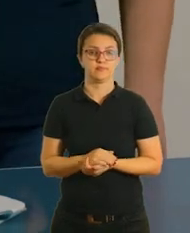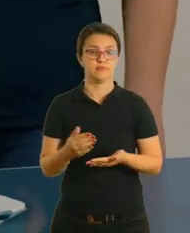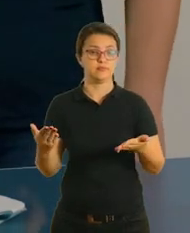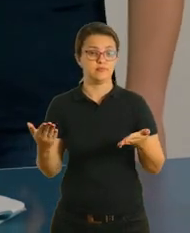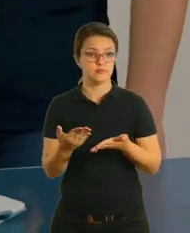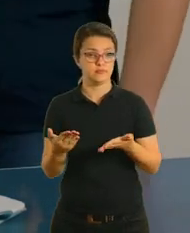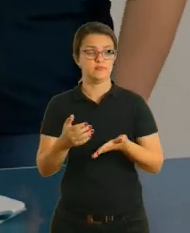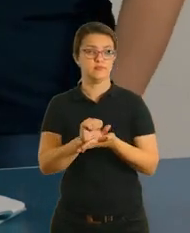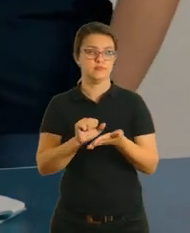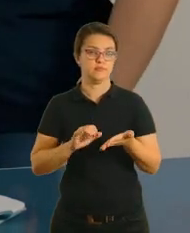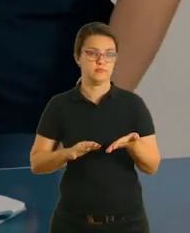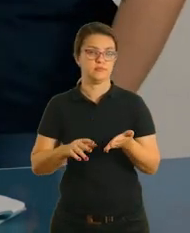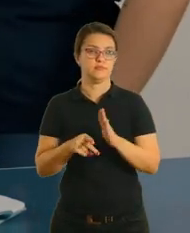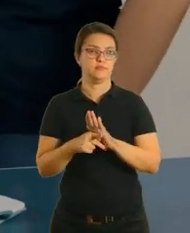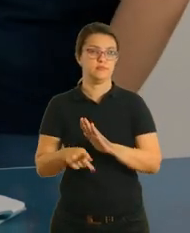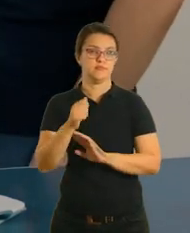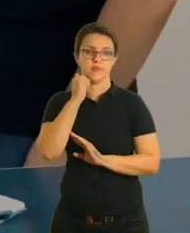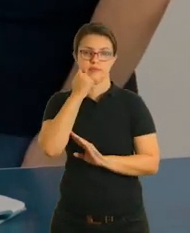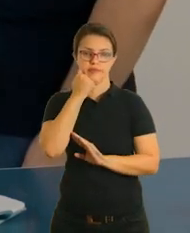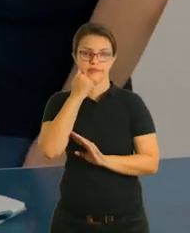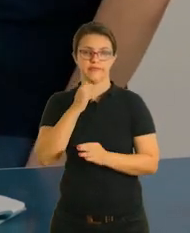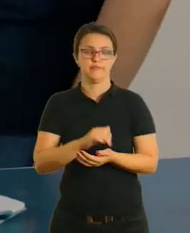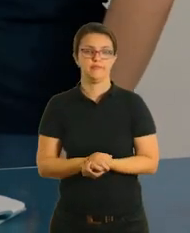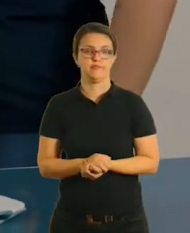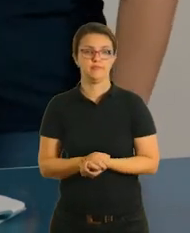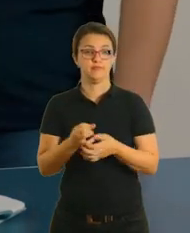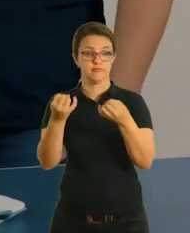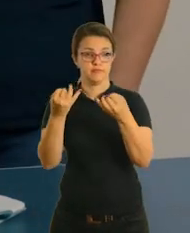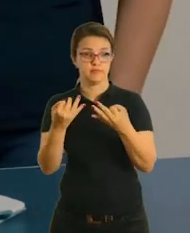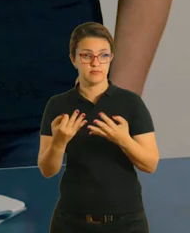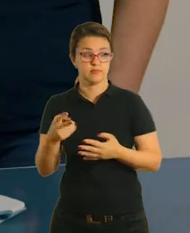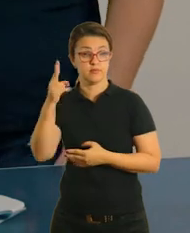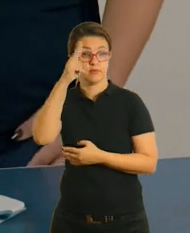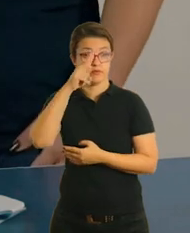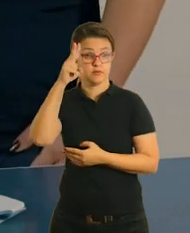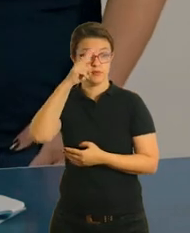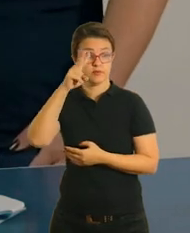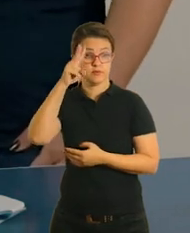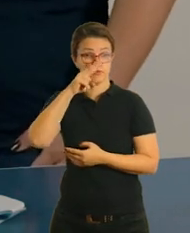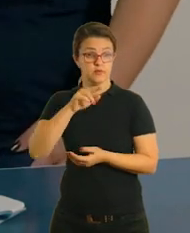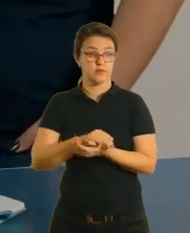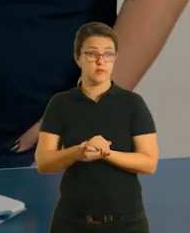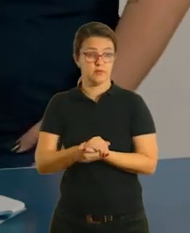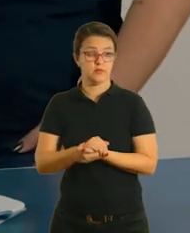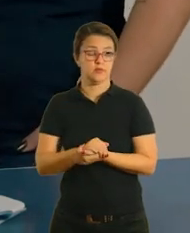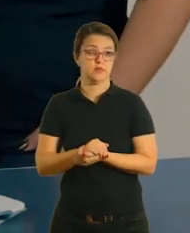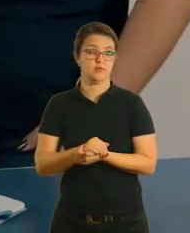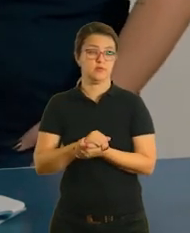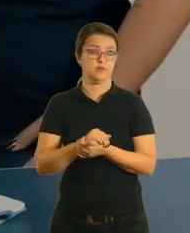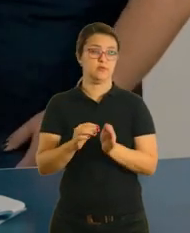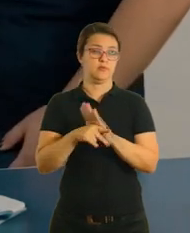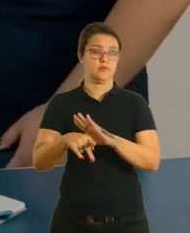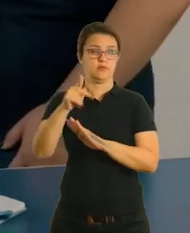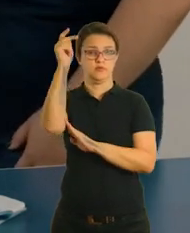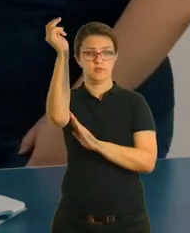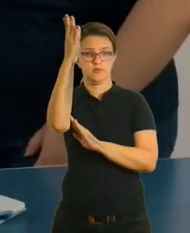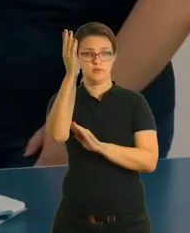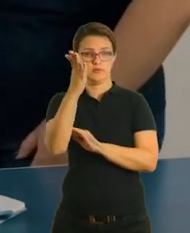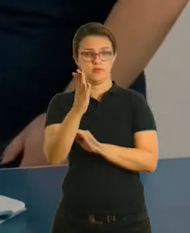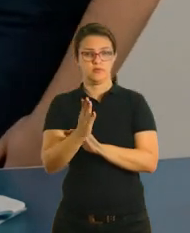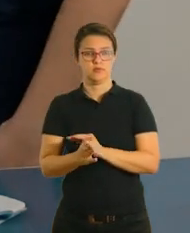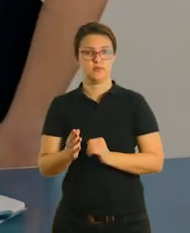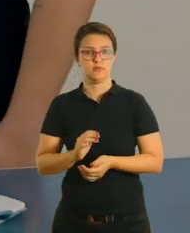Vamos agora para a atividade de ciências. A gente vai falar mais um pouquinho sobre a história do Brasil, que foi tratado na última aula.